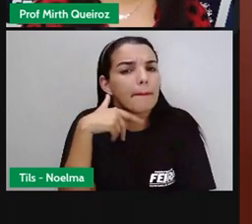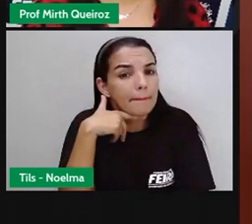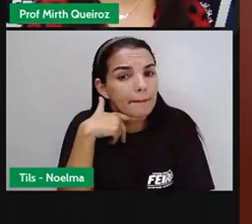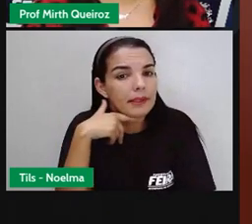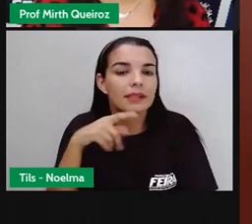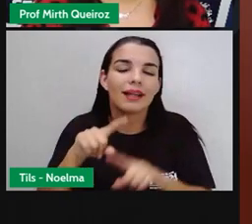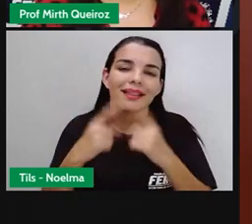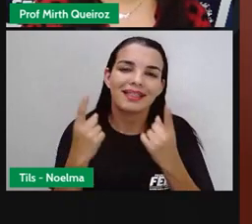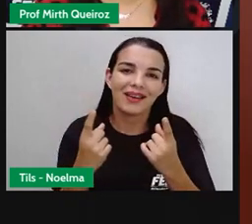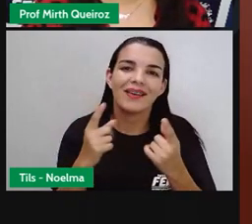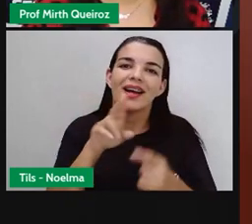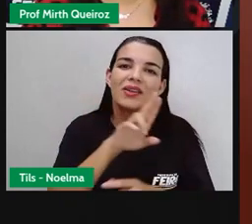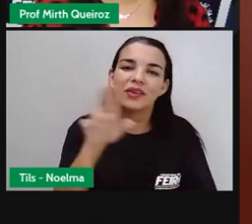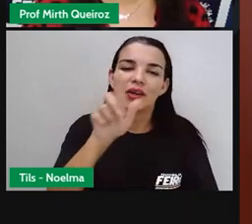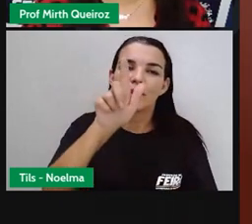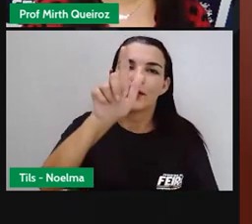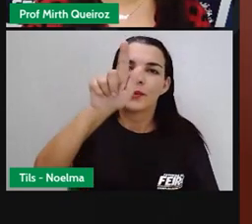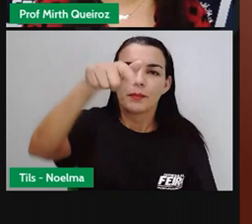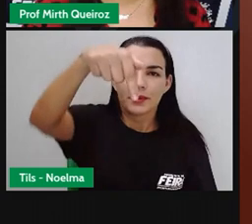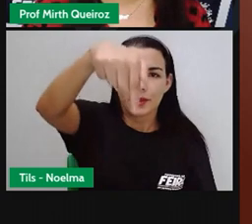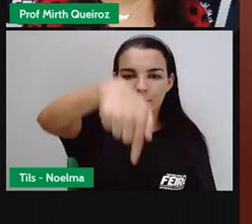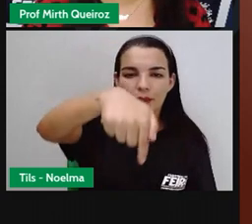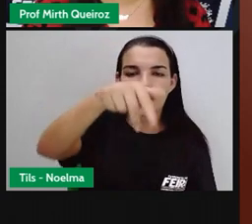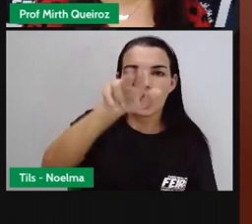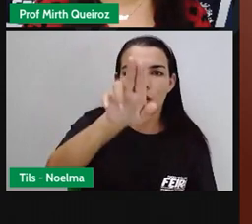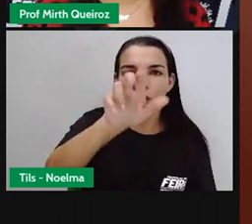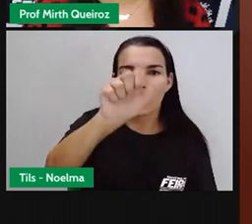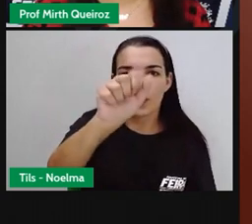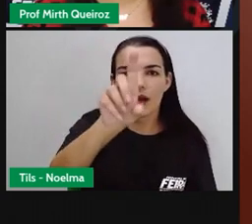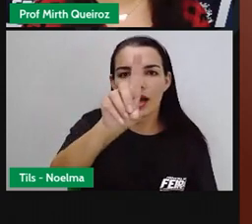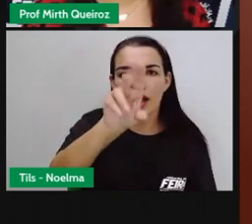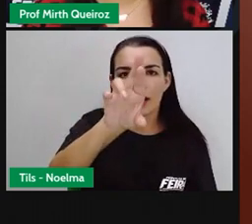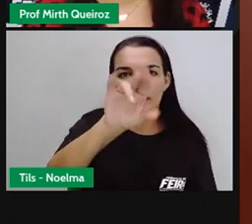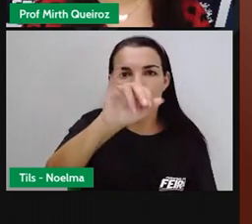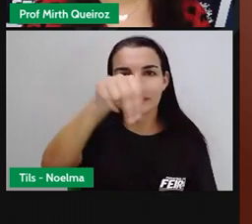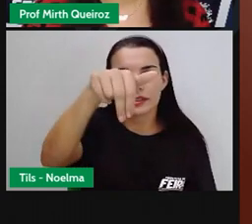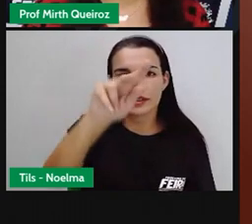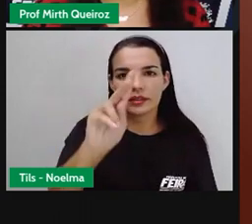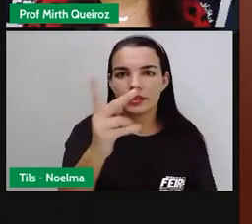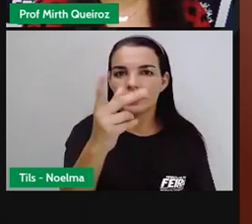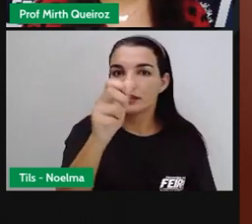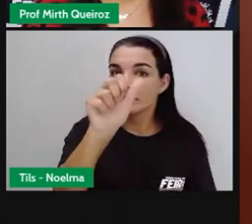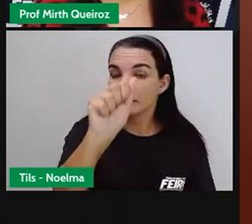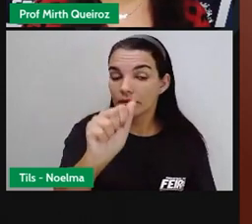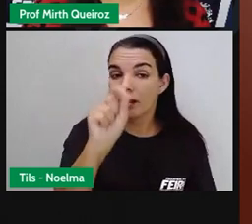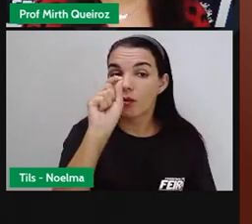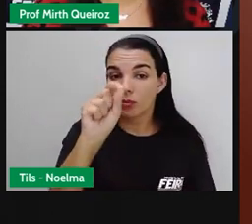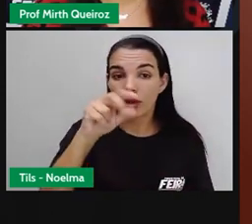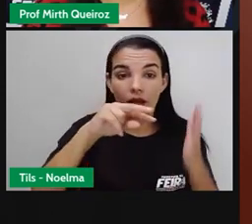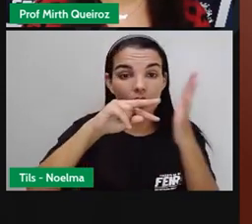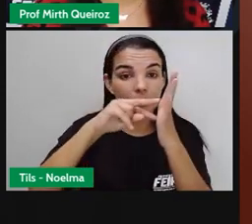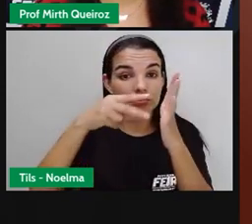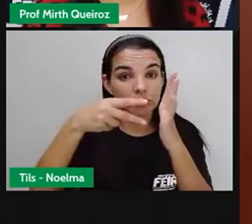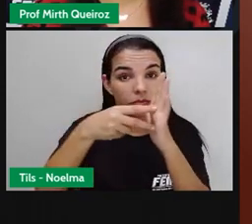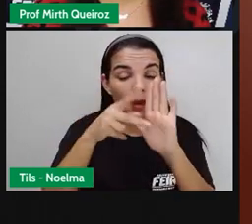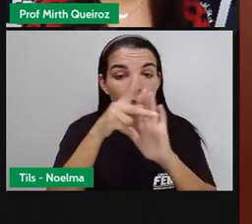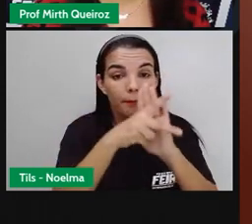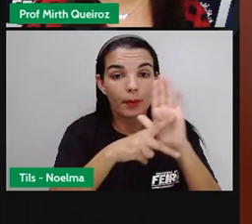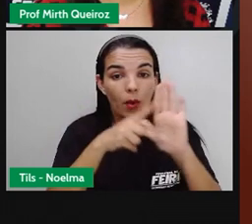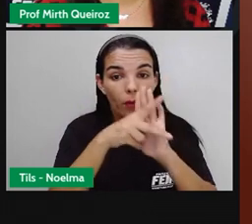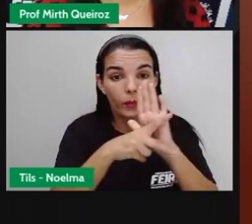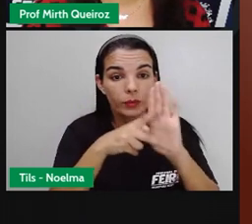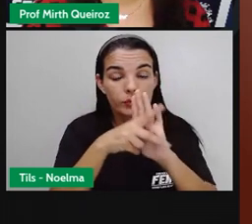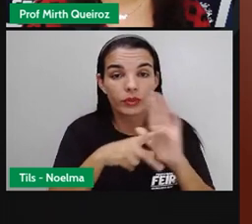Quadrinha é a criação poética muito popular, composta por uma estrofe de quatro versos,